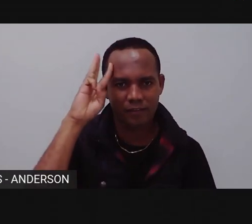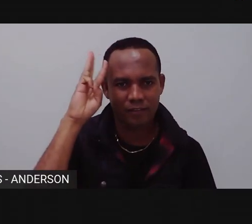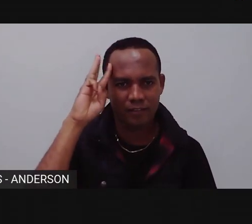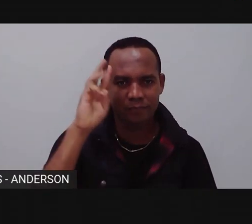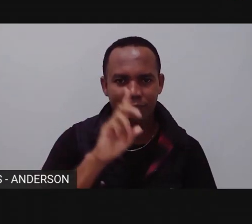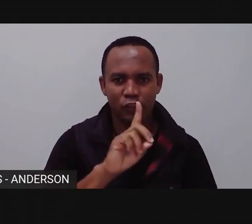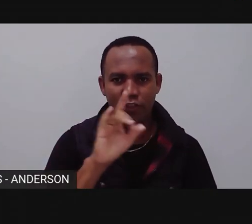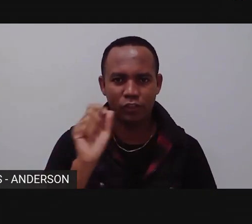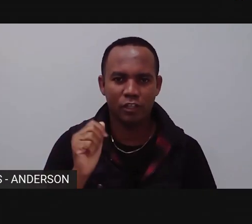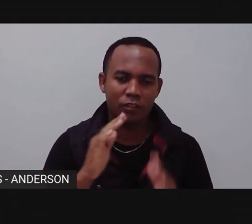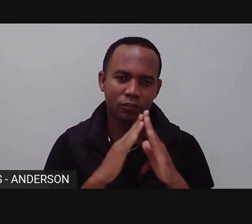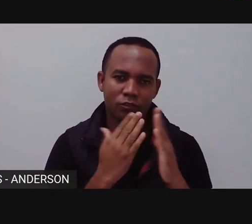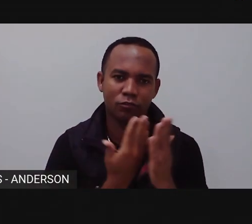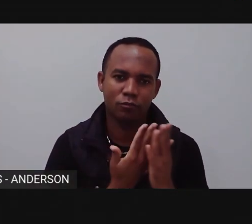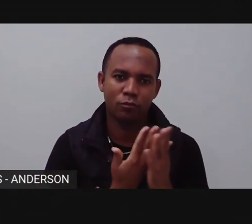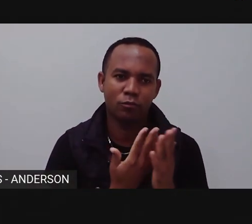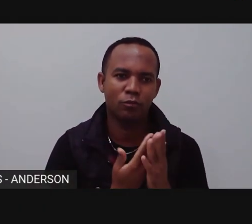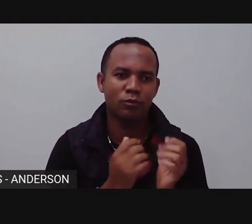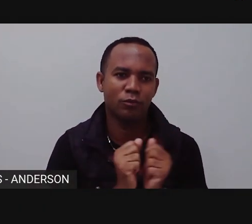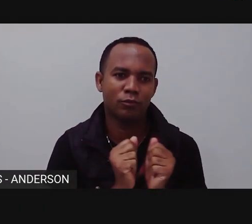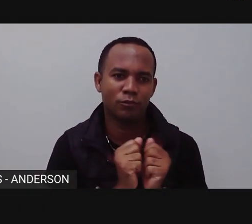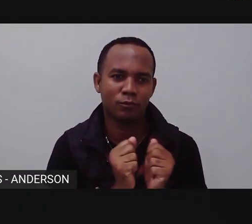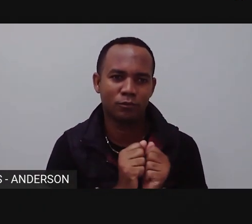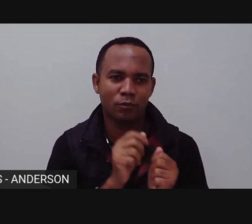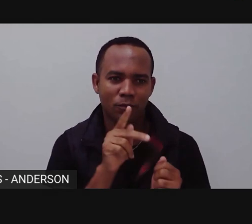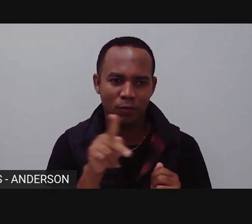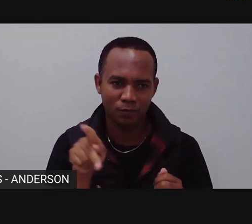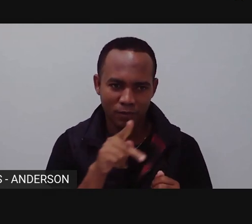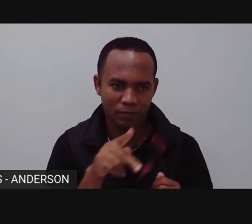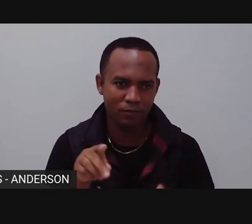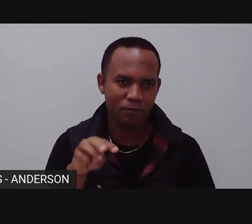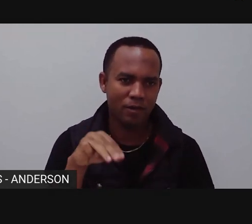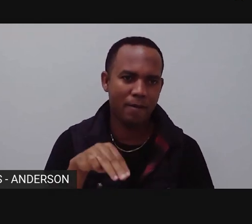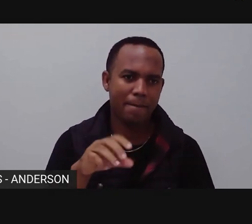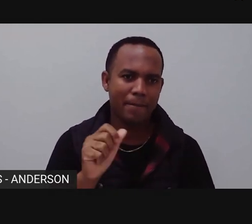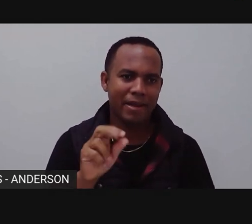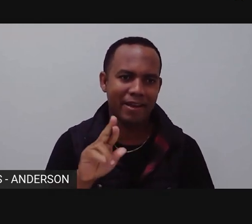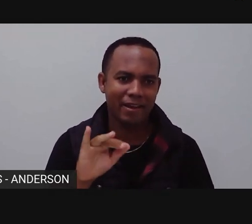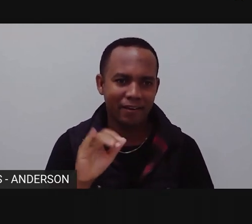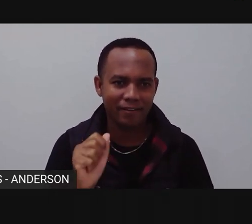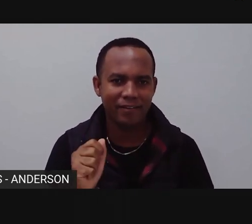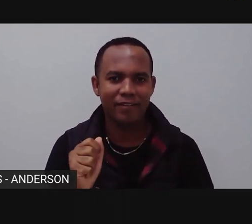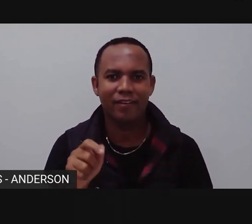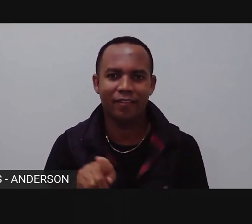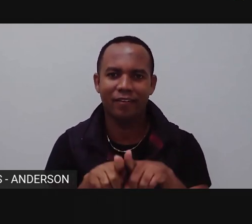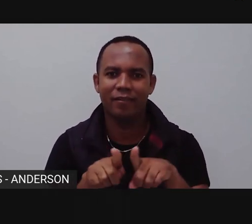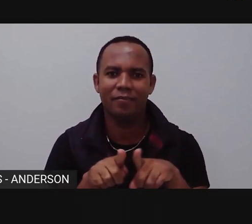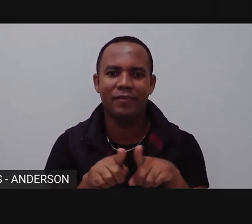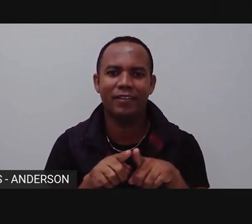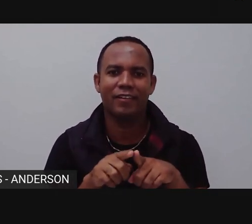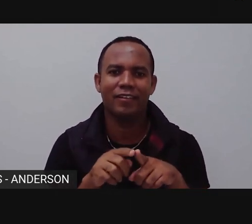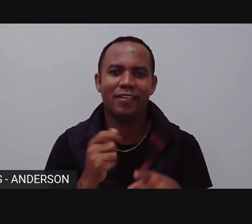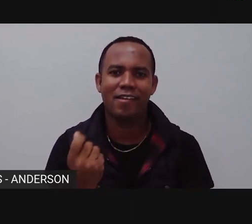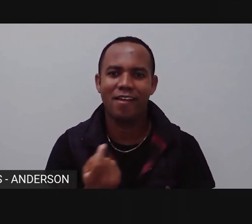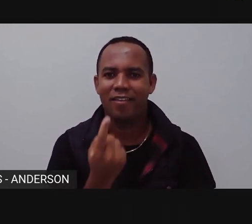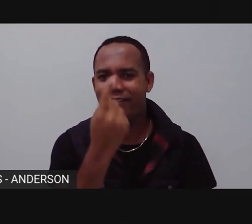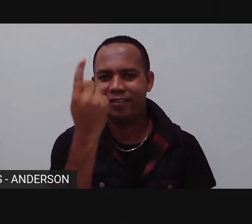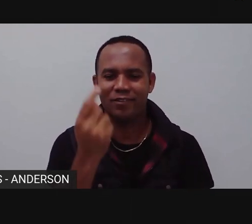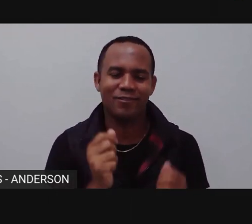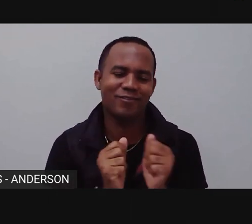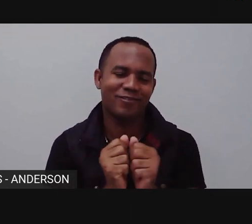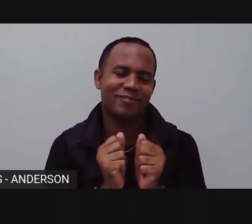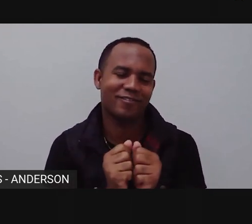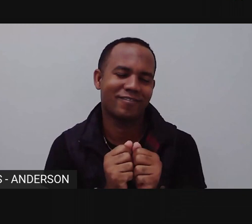um dia de aula aí com o Pro Maria e Anderson. Como é que vocês estão? Já sabemos, acredito, né? Que sejam todos bens